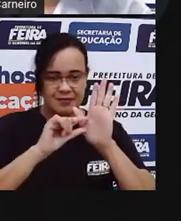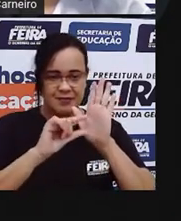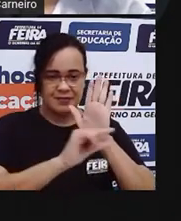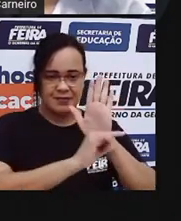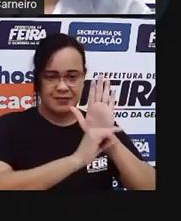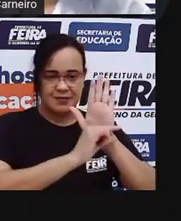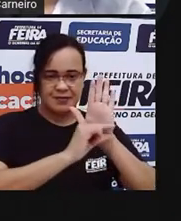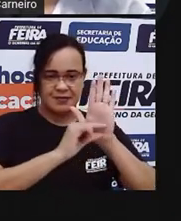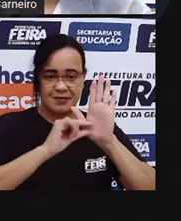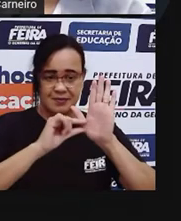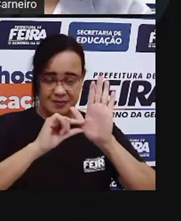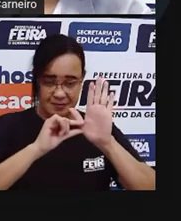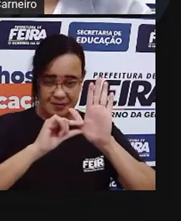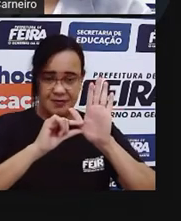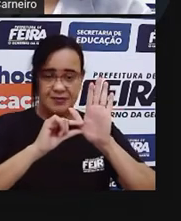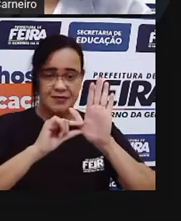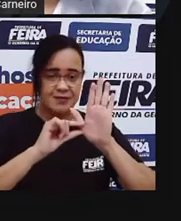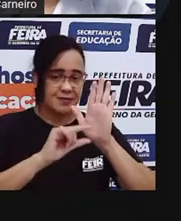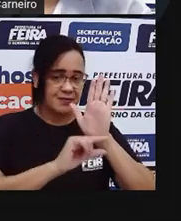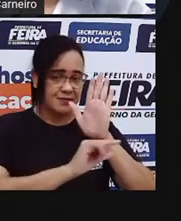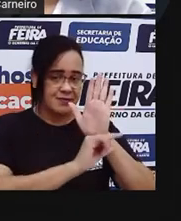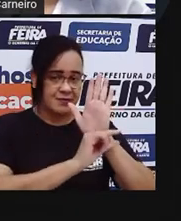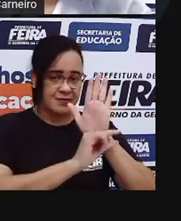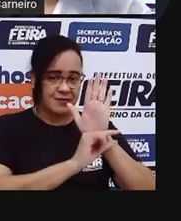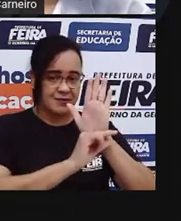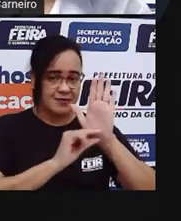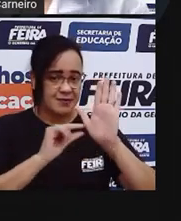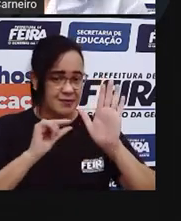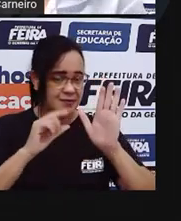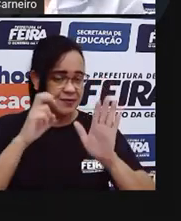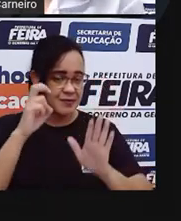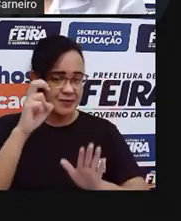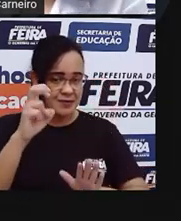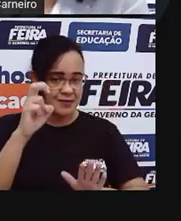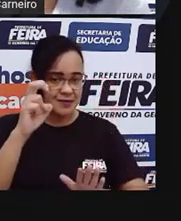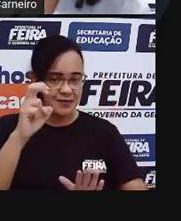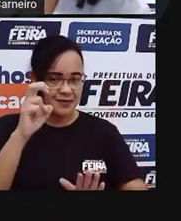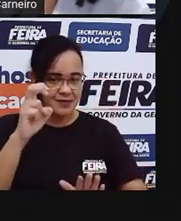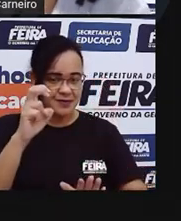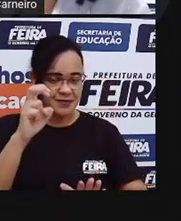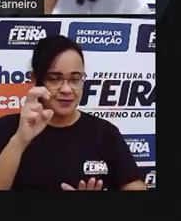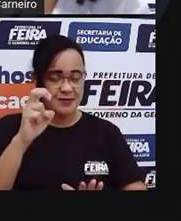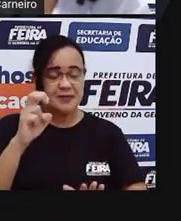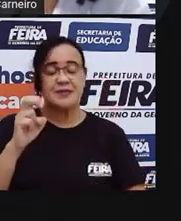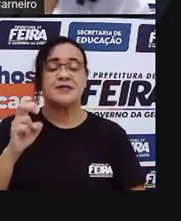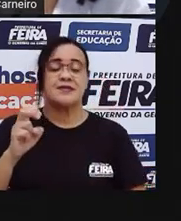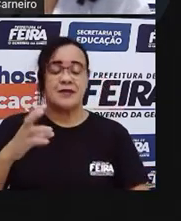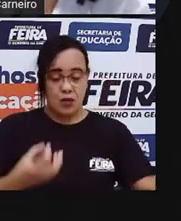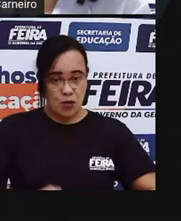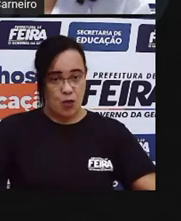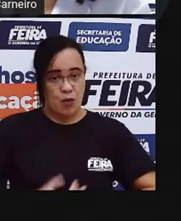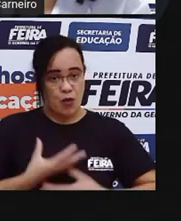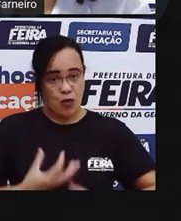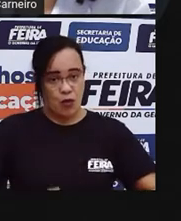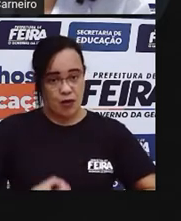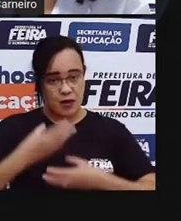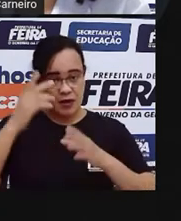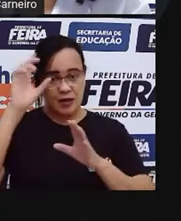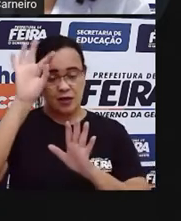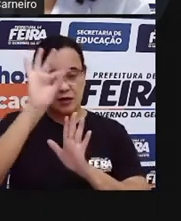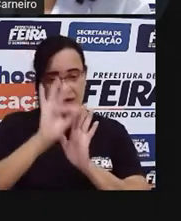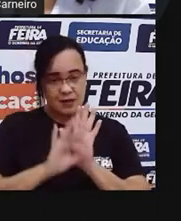Quatro Cinco Então Esse poema Tem Ó